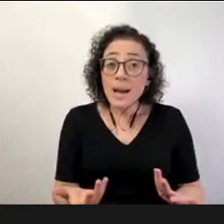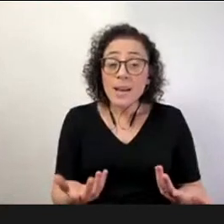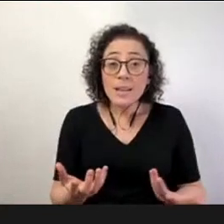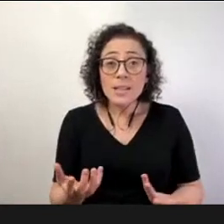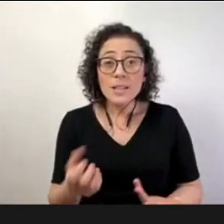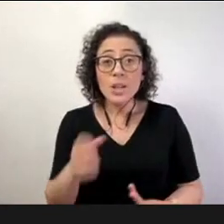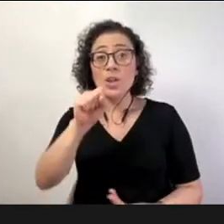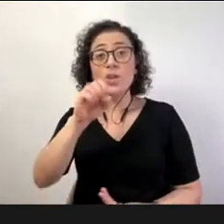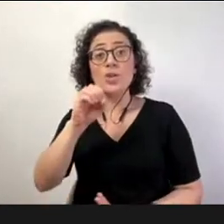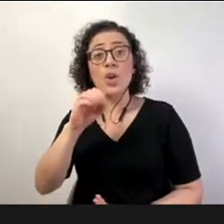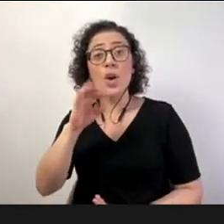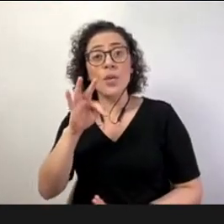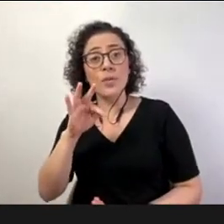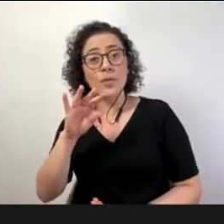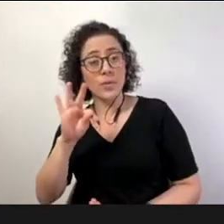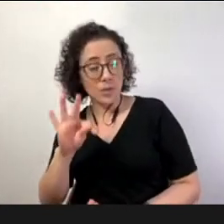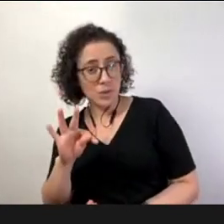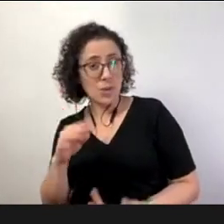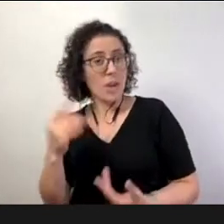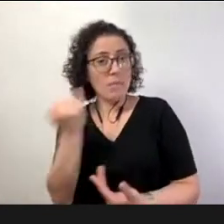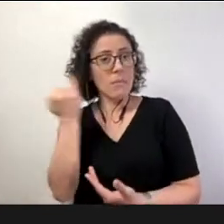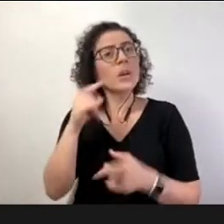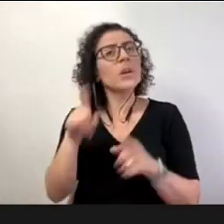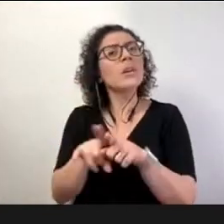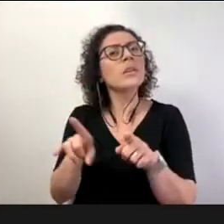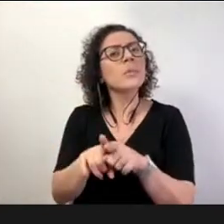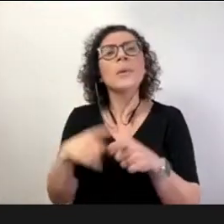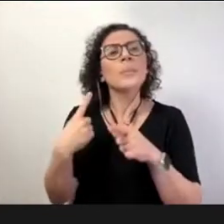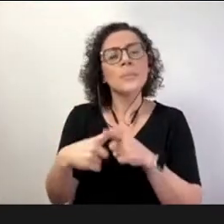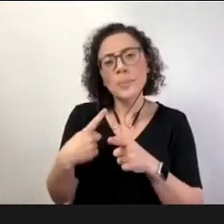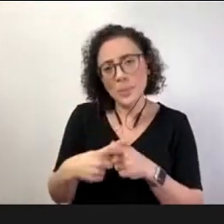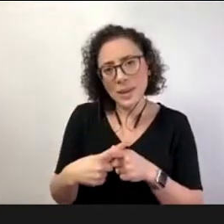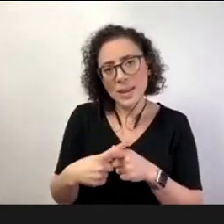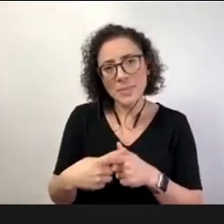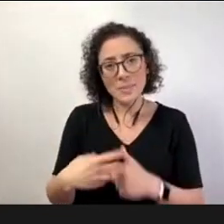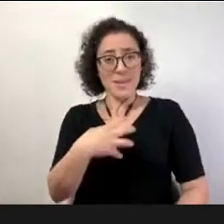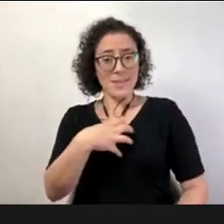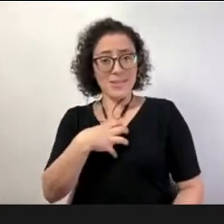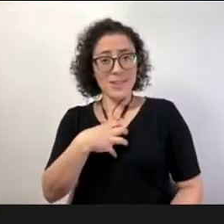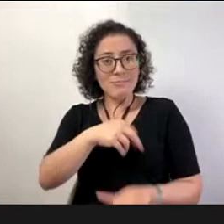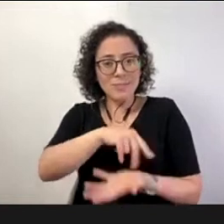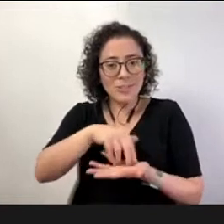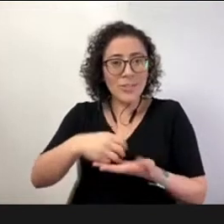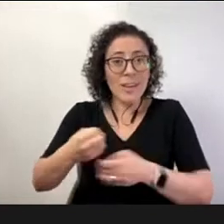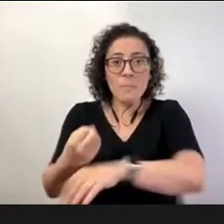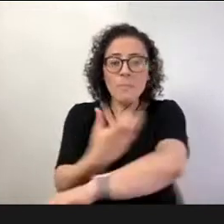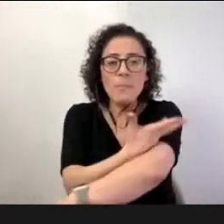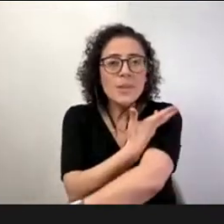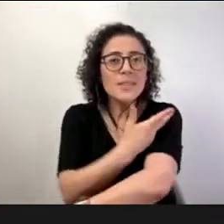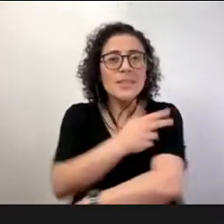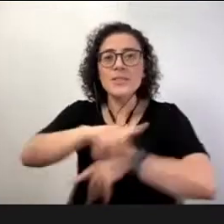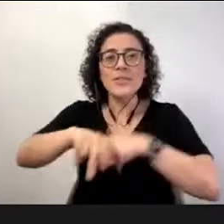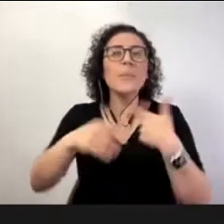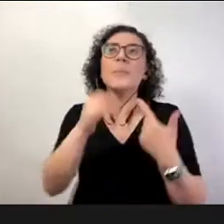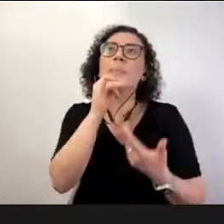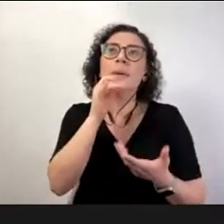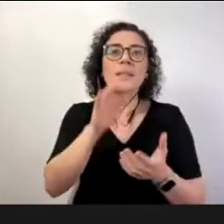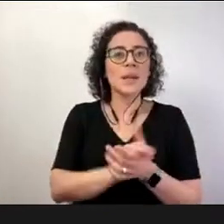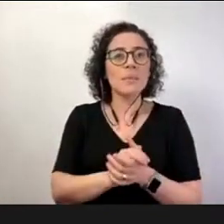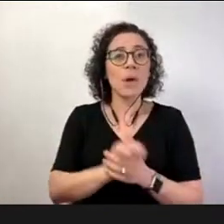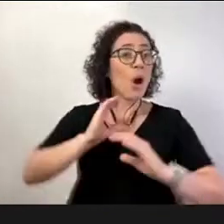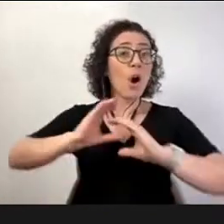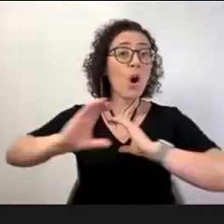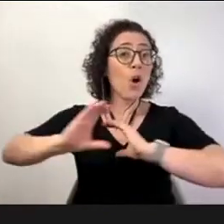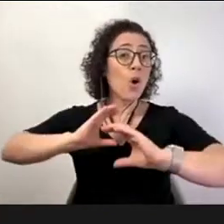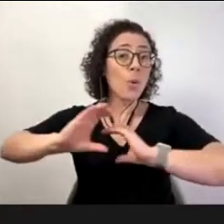tivemos a professora Bertina que fala que é comunicóloga não é? aprender a comunicar é fundamental a